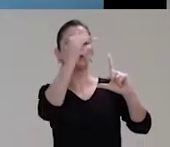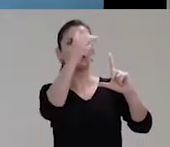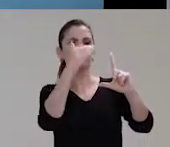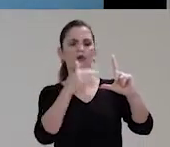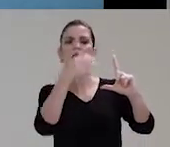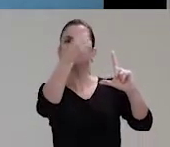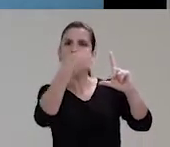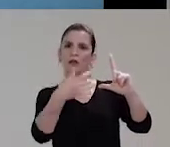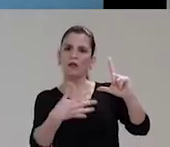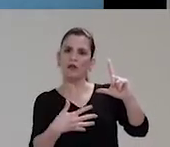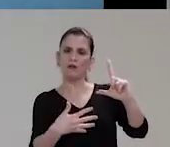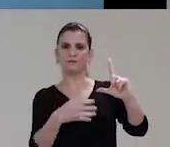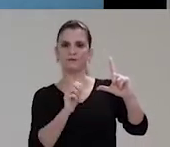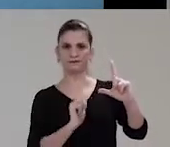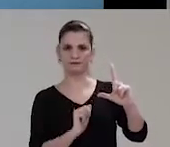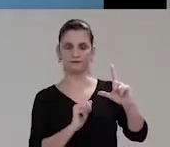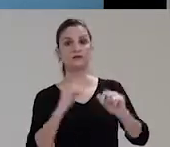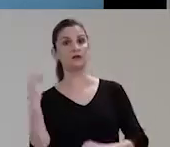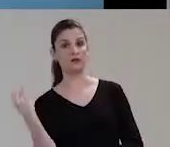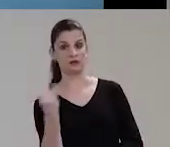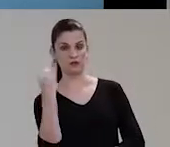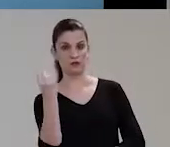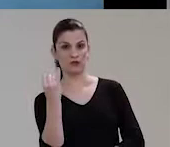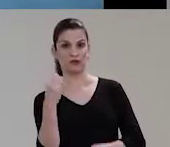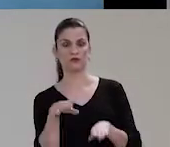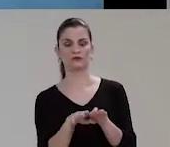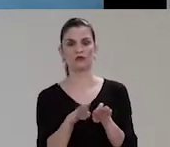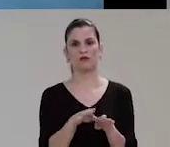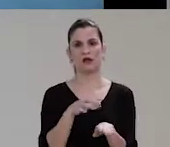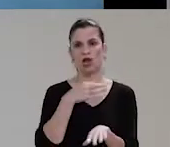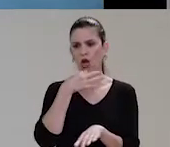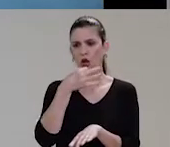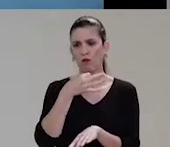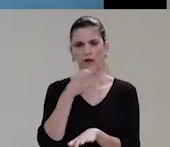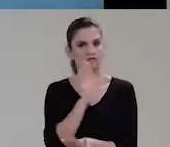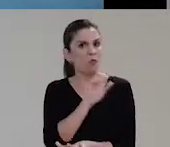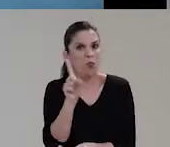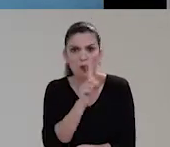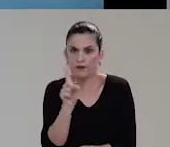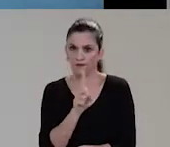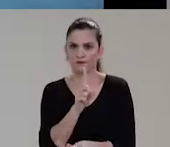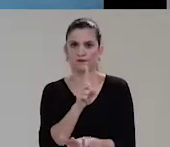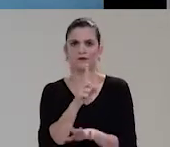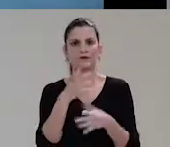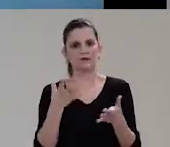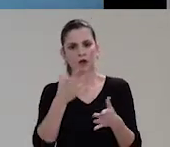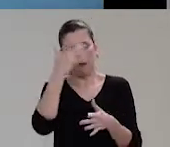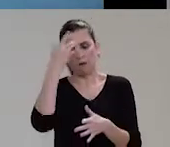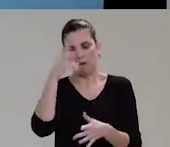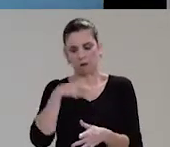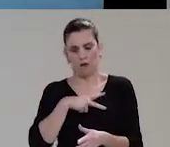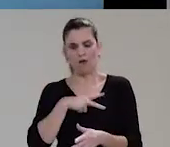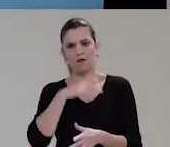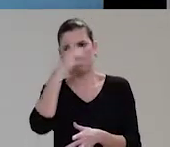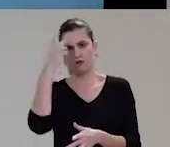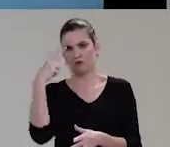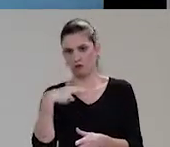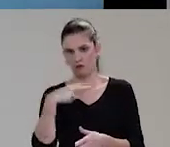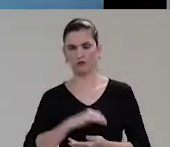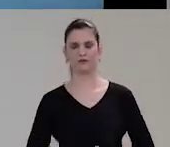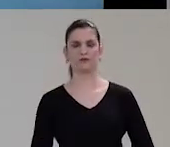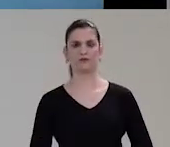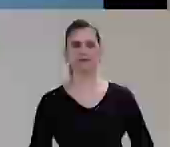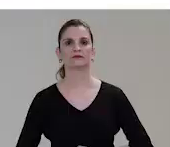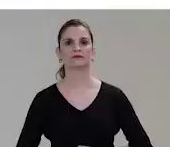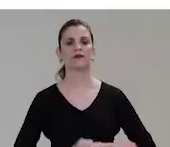para baixo, seguindo a ordem de leitura e escrita. Também é importante não opinar, deixando essa interpretação para o deficiente